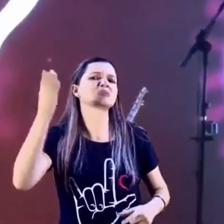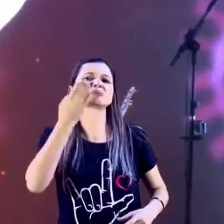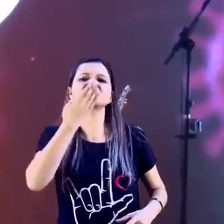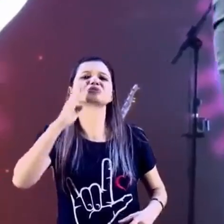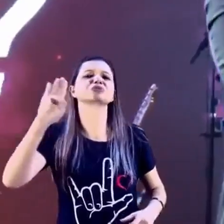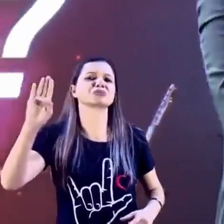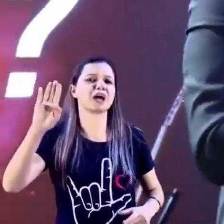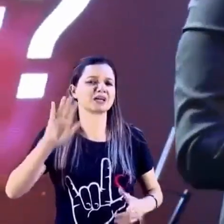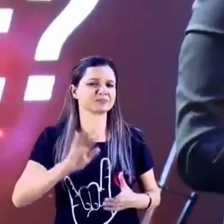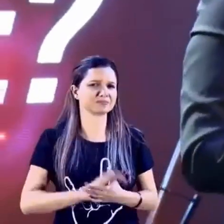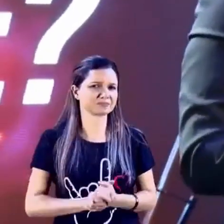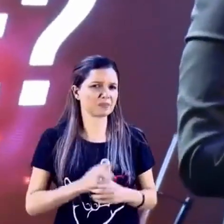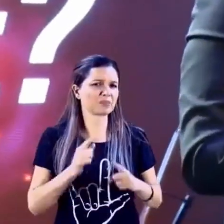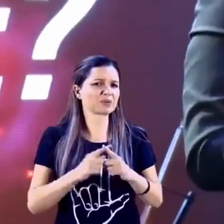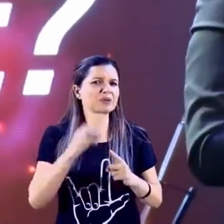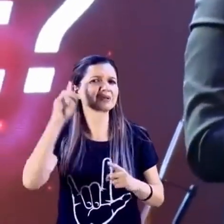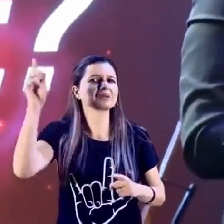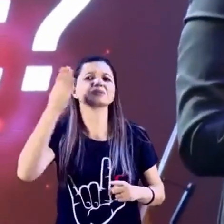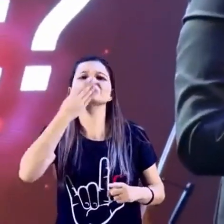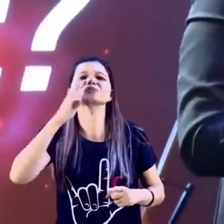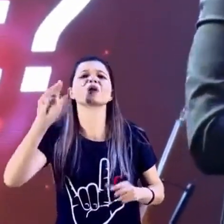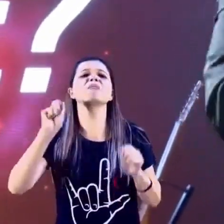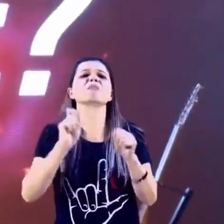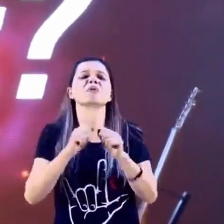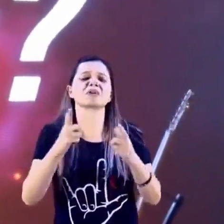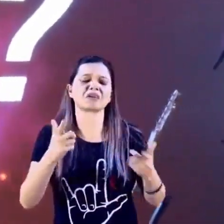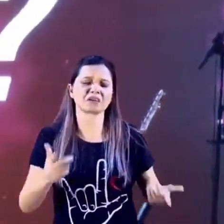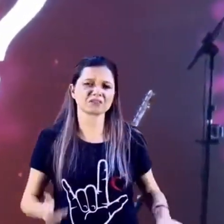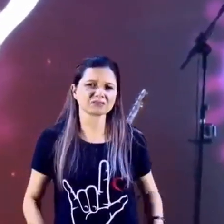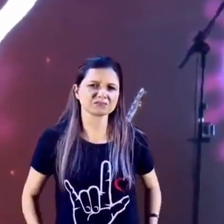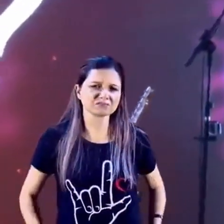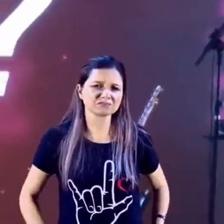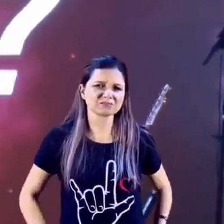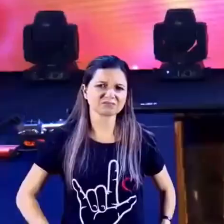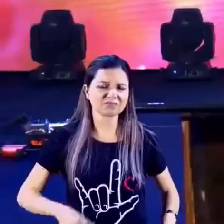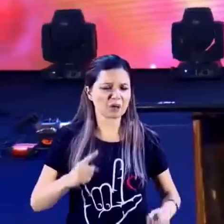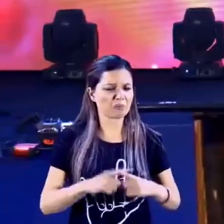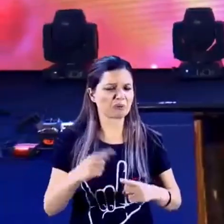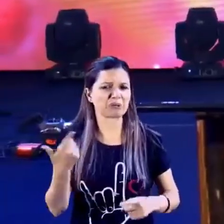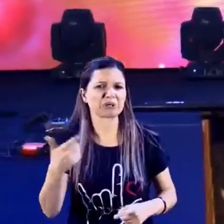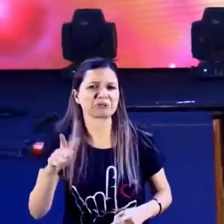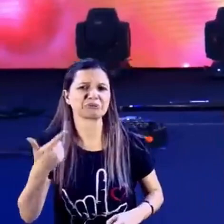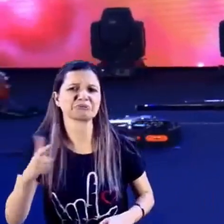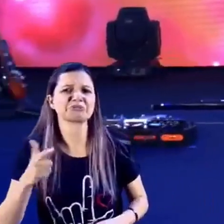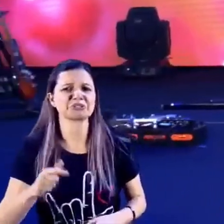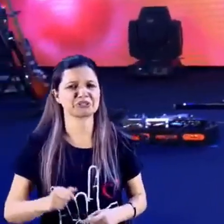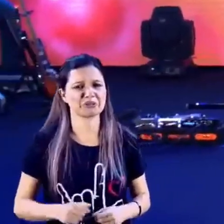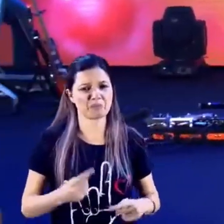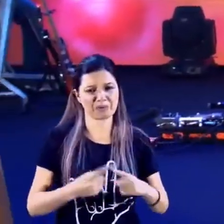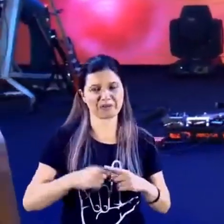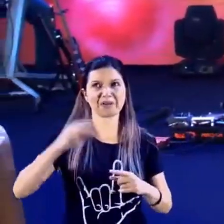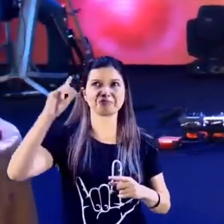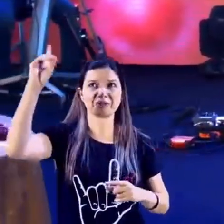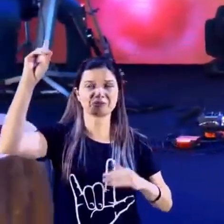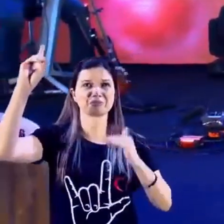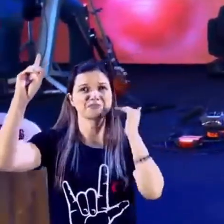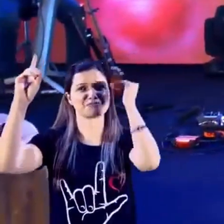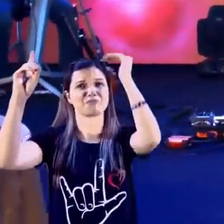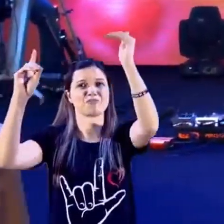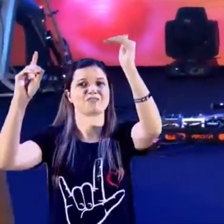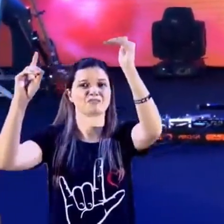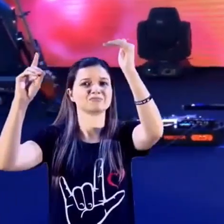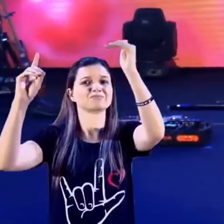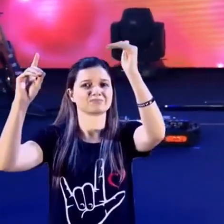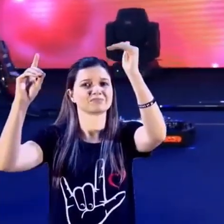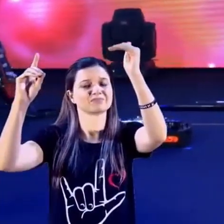Para que Deus precisa jurar? Deus não tinha ninguém para jurar para cima dele. jurou por si mesmo. Já viu alguém dizendo, eu juro